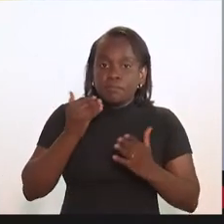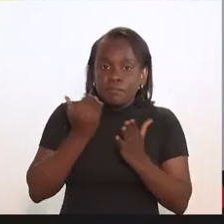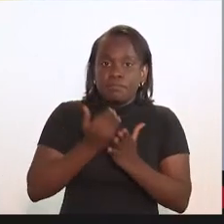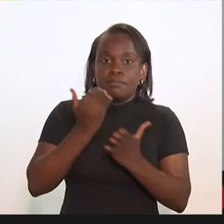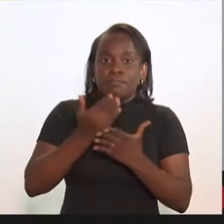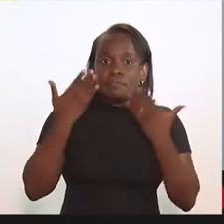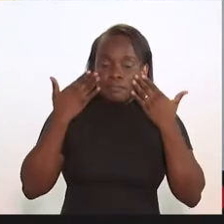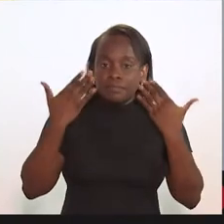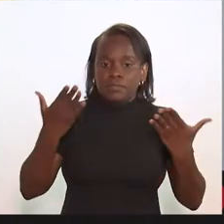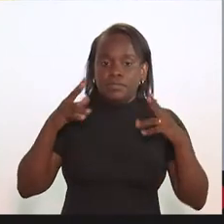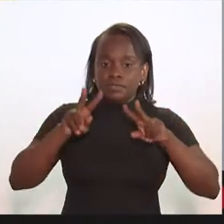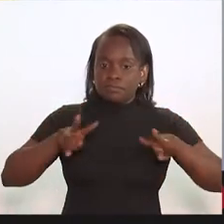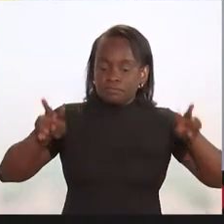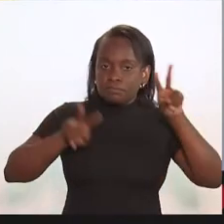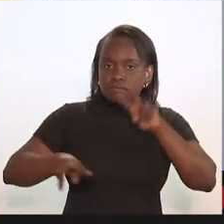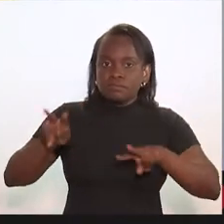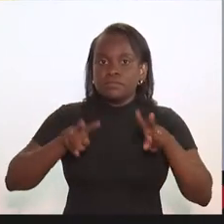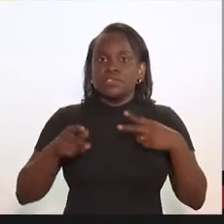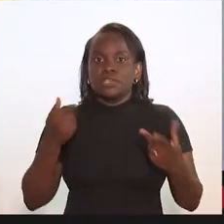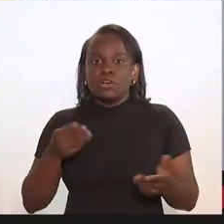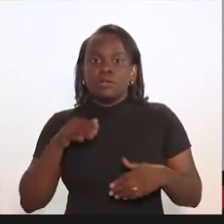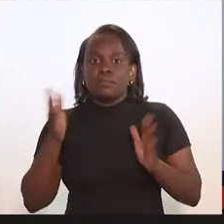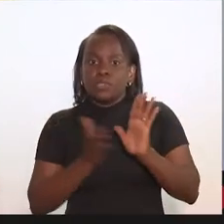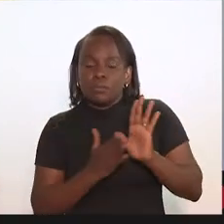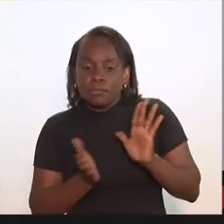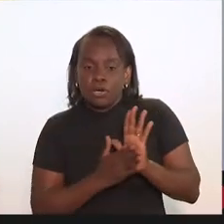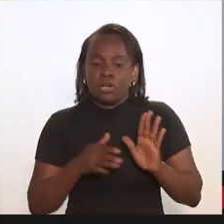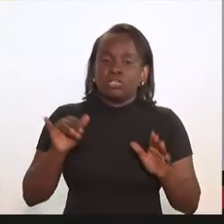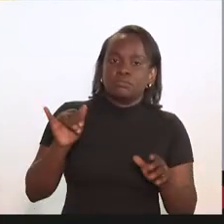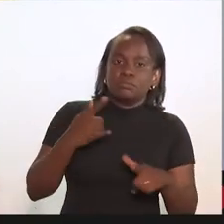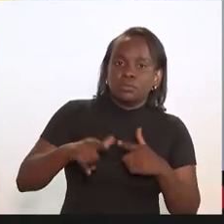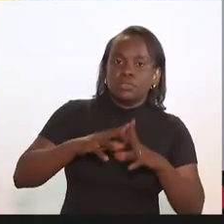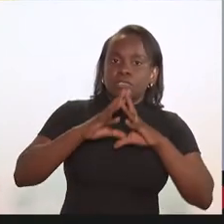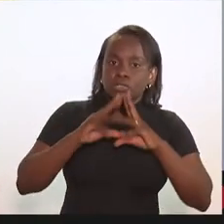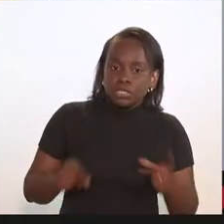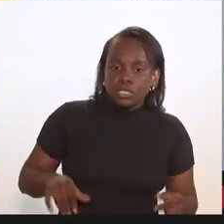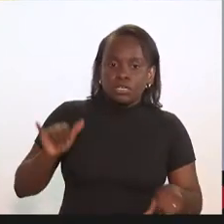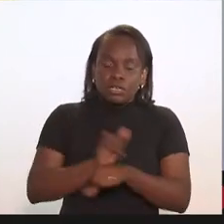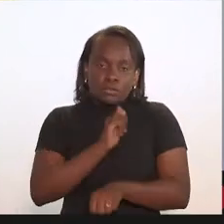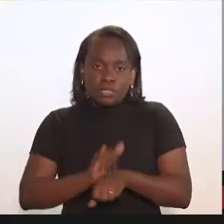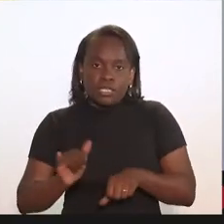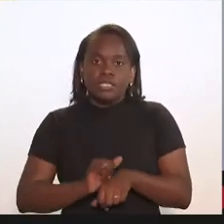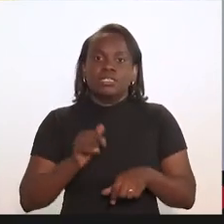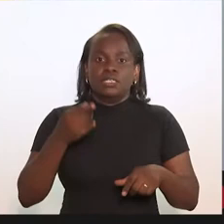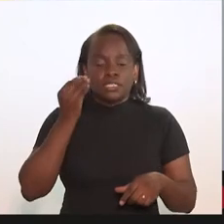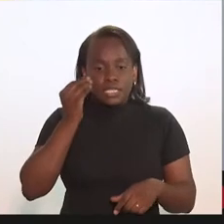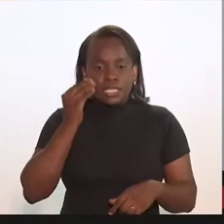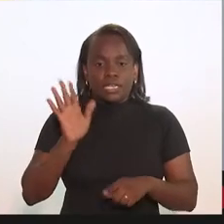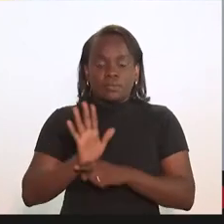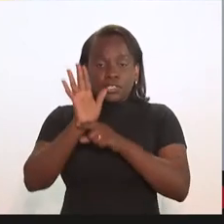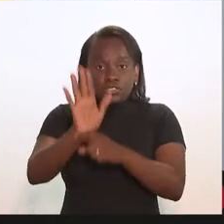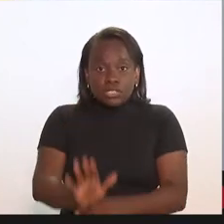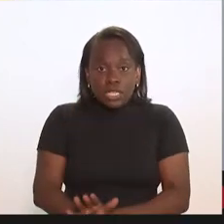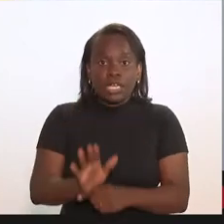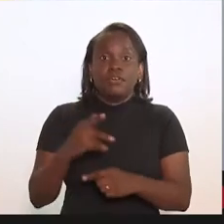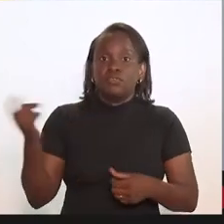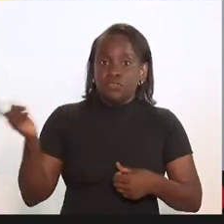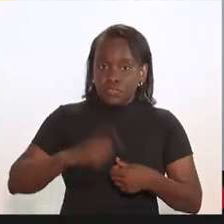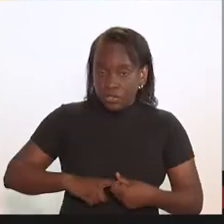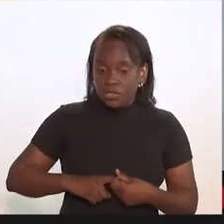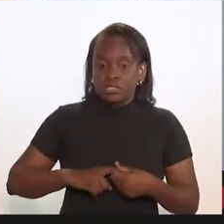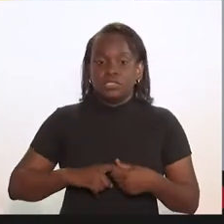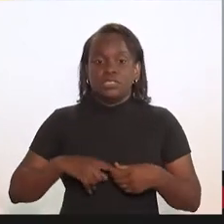visibilidade a essa pauta e oferecer propostas, soluções, alternativas, legislar, inclusive, para tentar contribuir para o